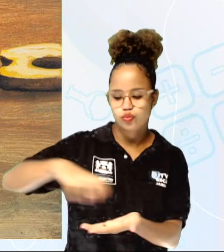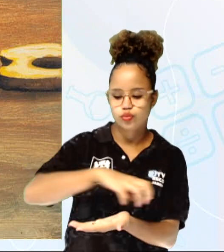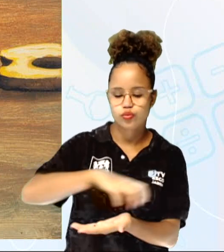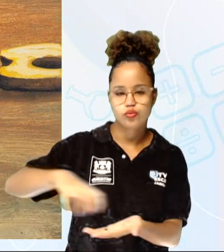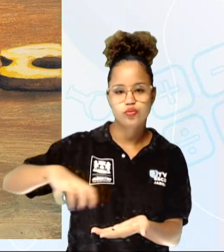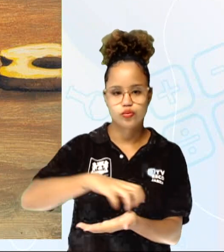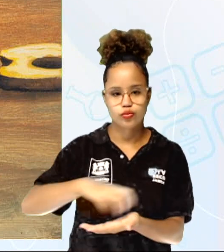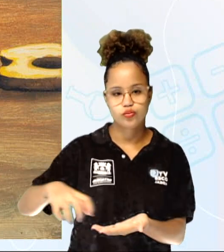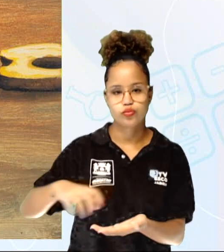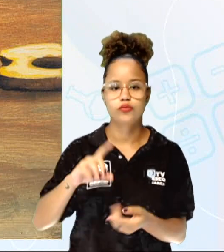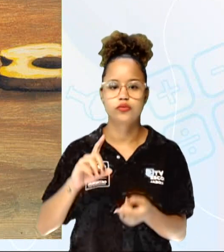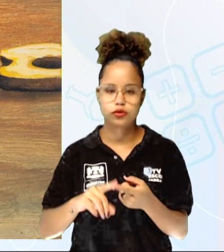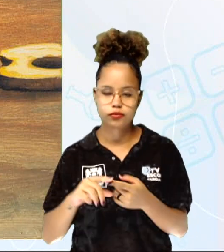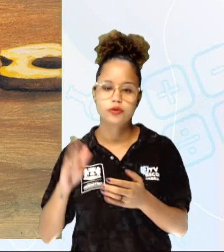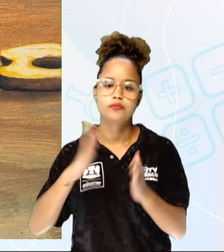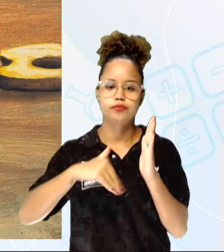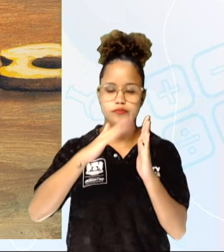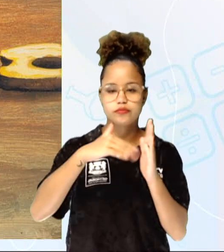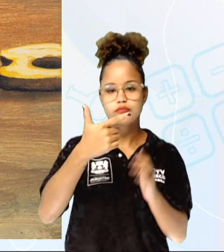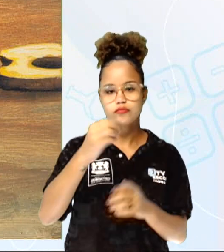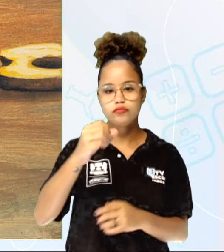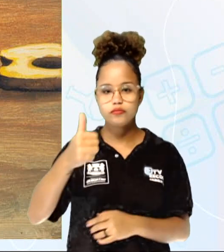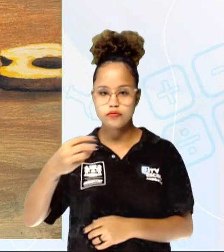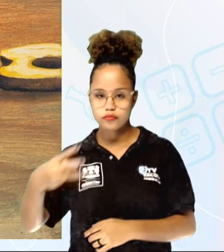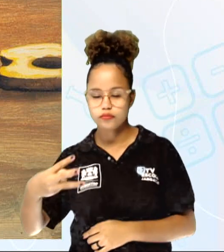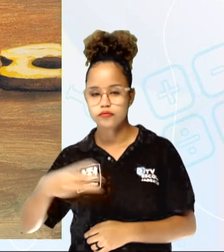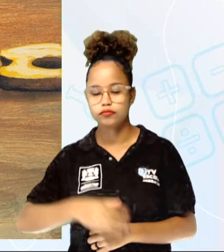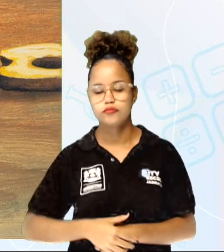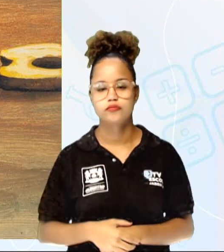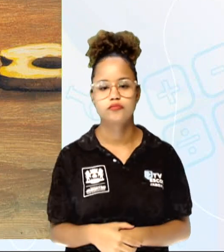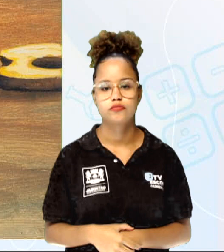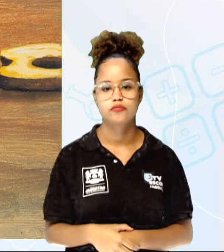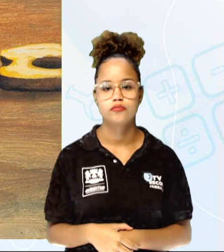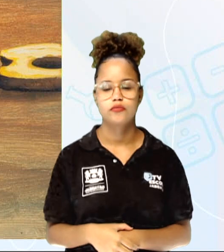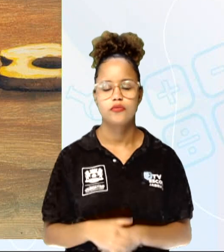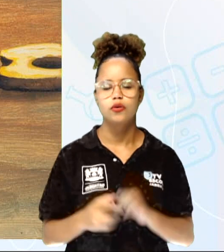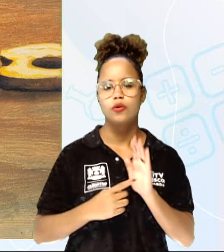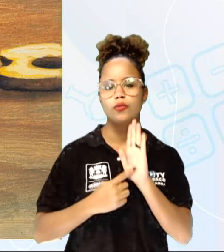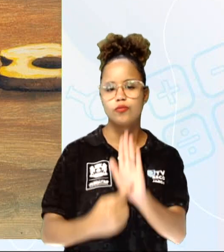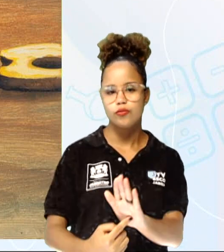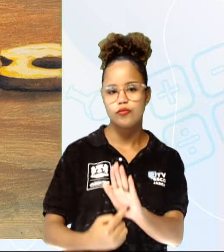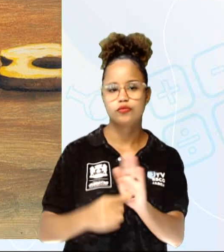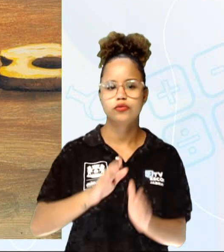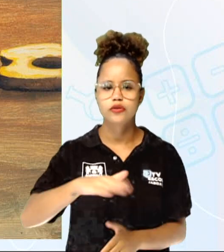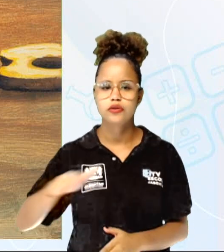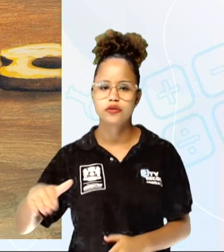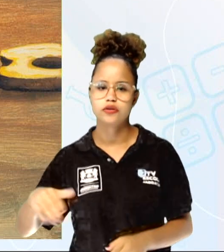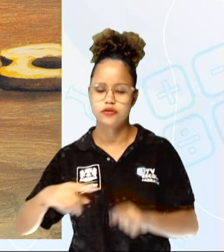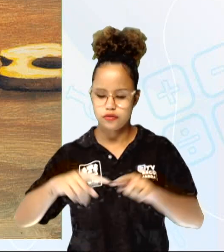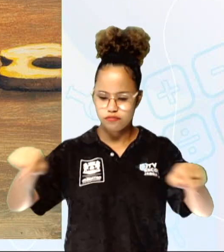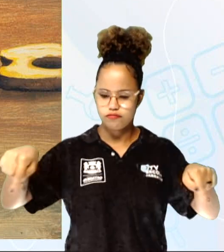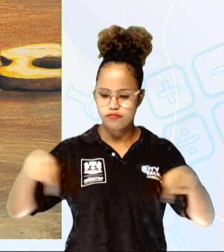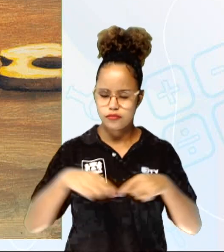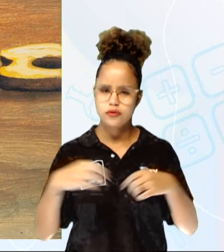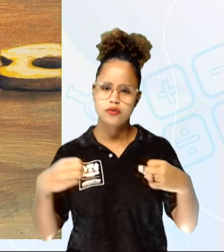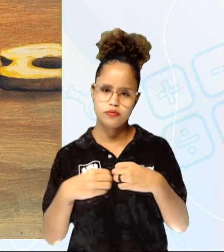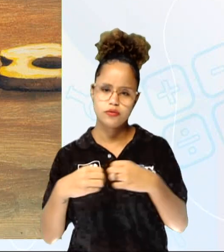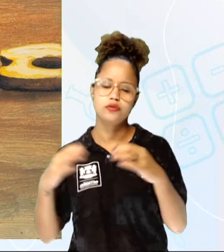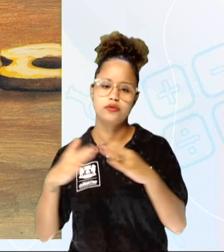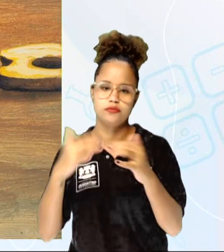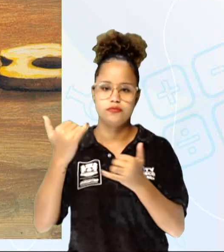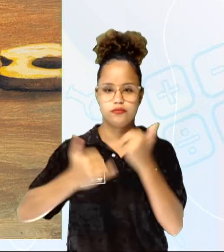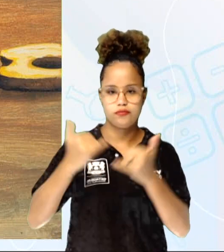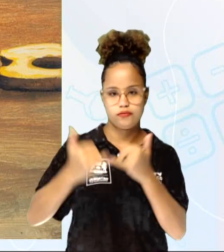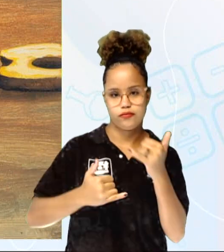quadro também foi pintado em 2013 por Ricardo. E mostra uma criança no quintal, como a observa, brincando com um carrinho.